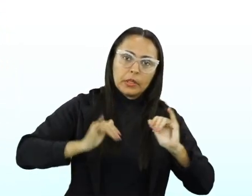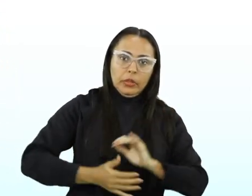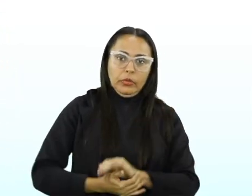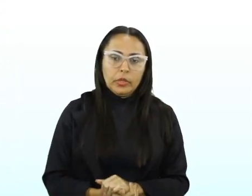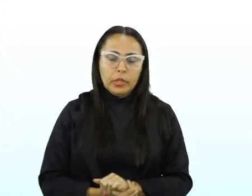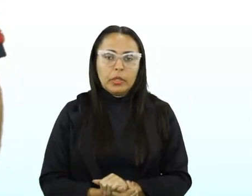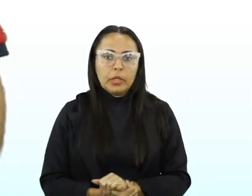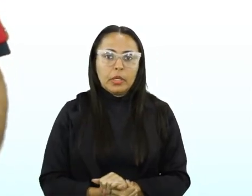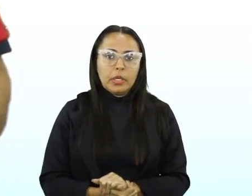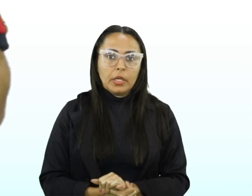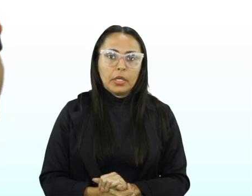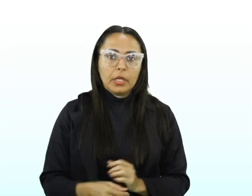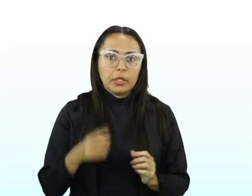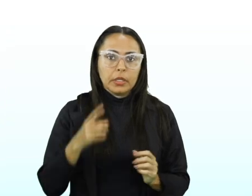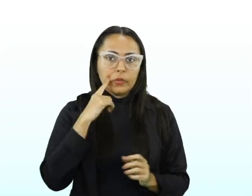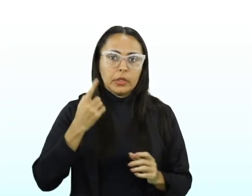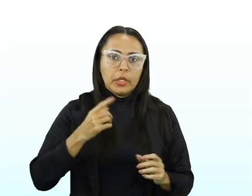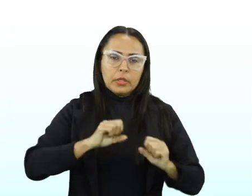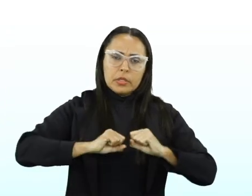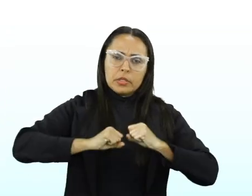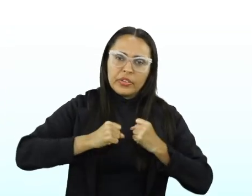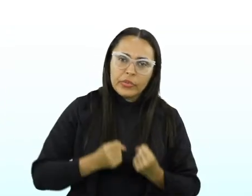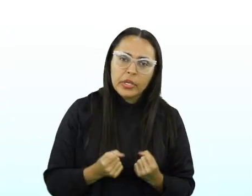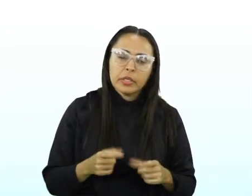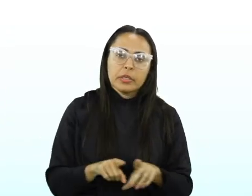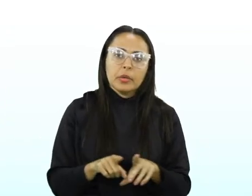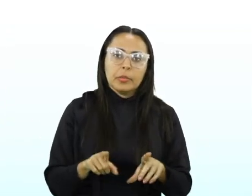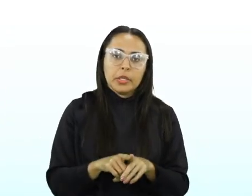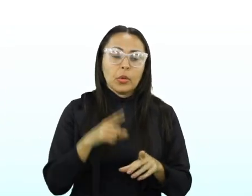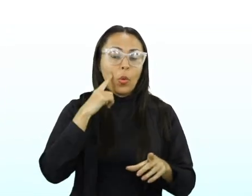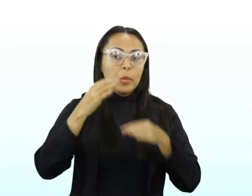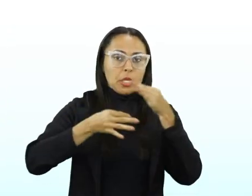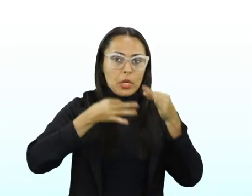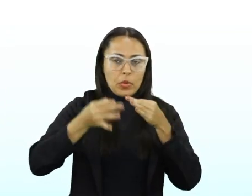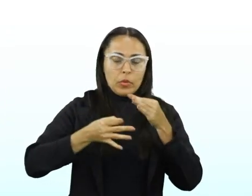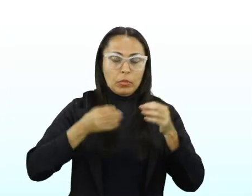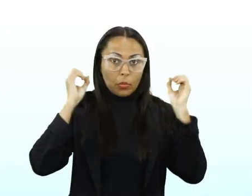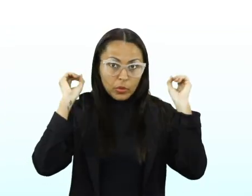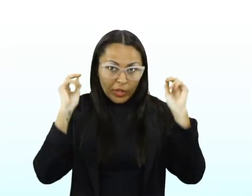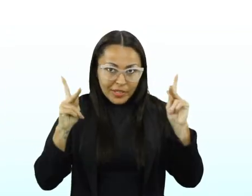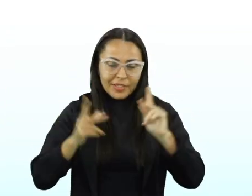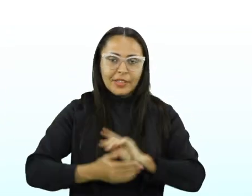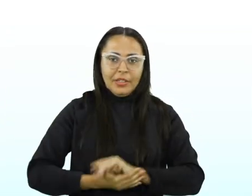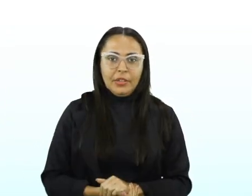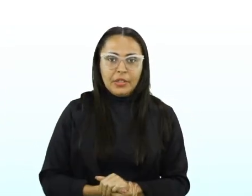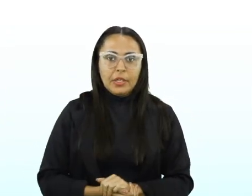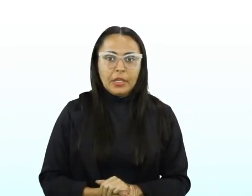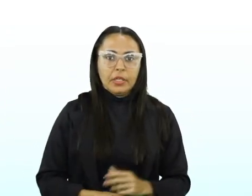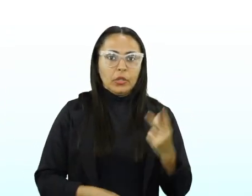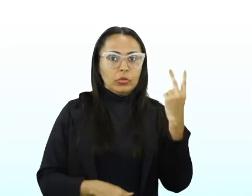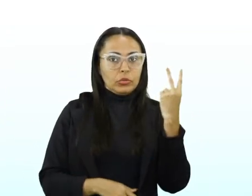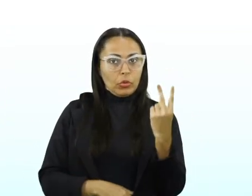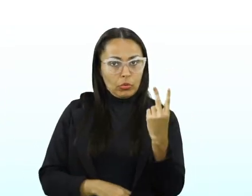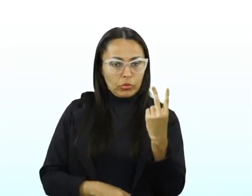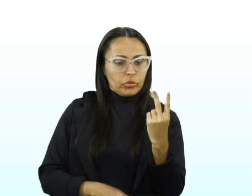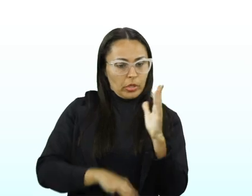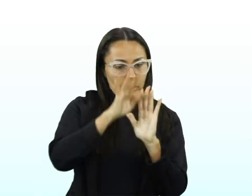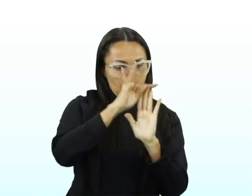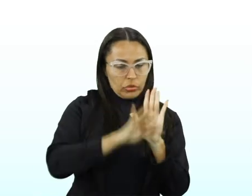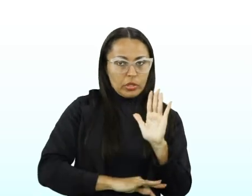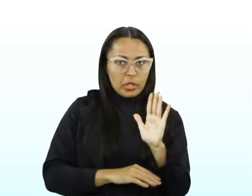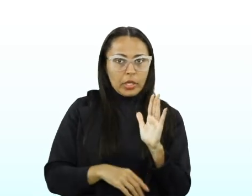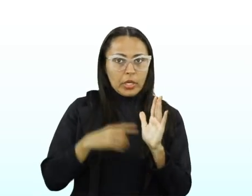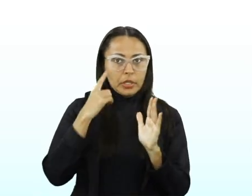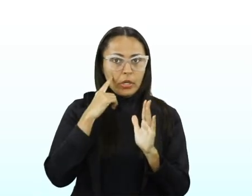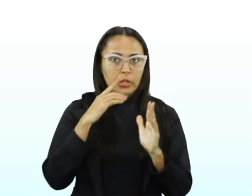O argumentativo é aquele que o autor defende uma tese, dá uma opinião. Ok? Então, ó, são dois textos dissertativos.